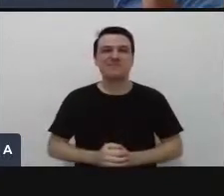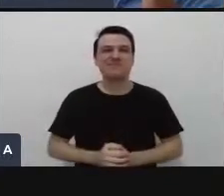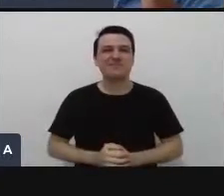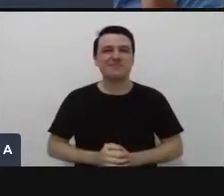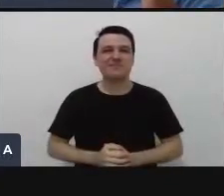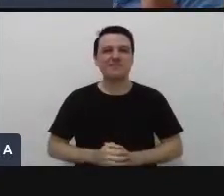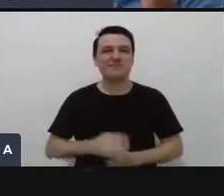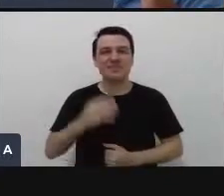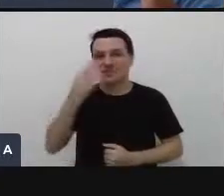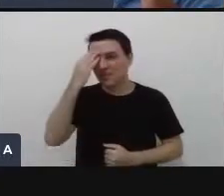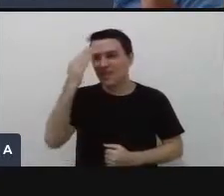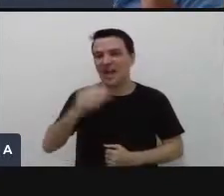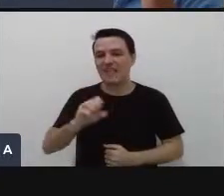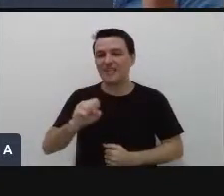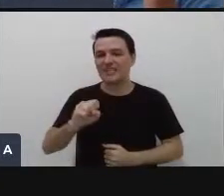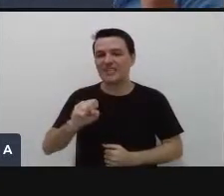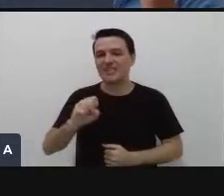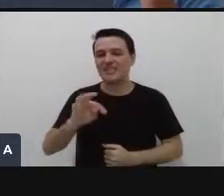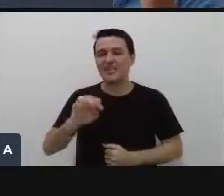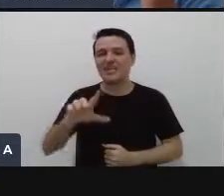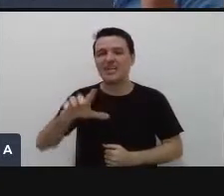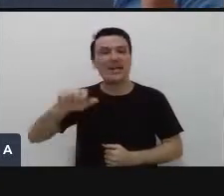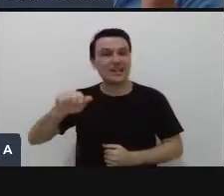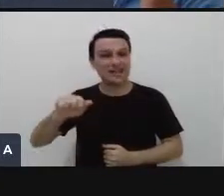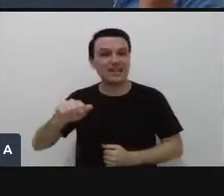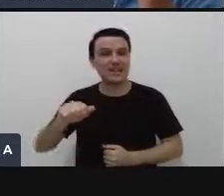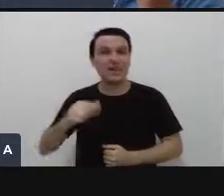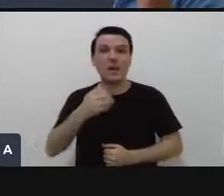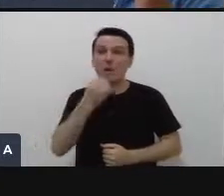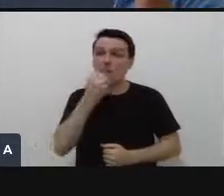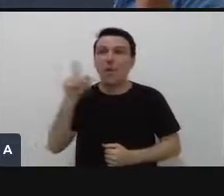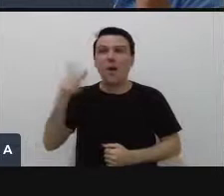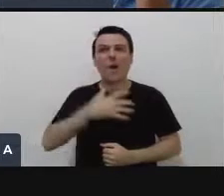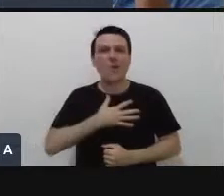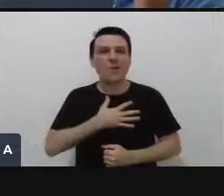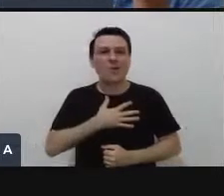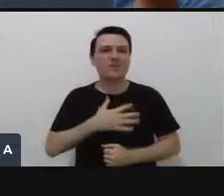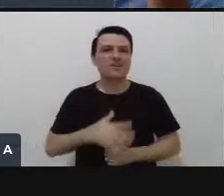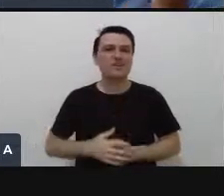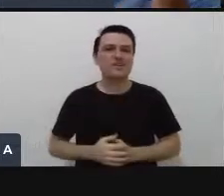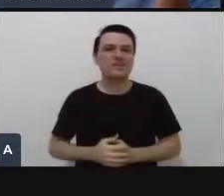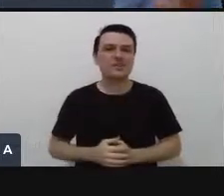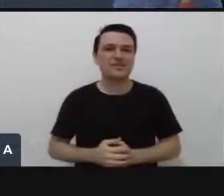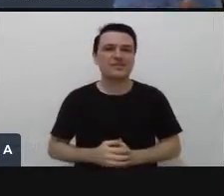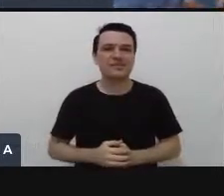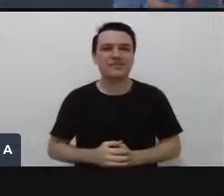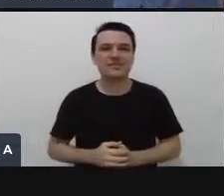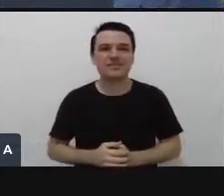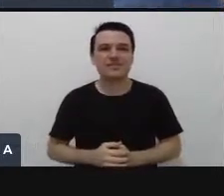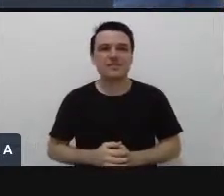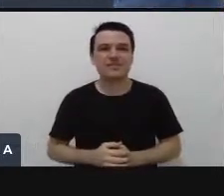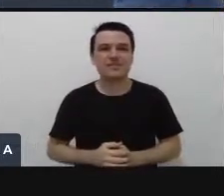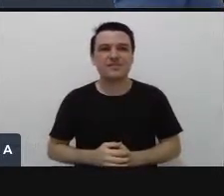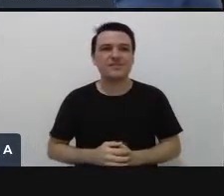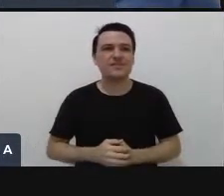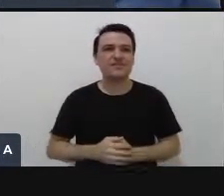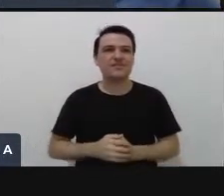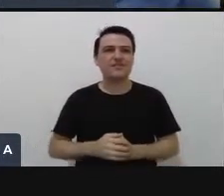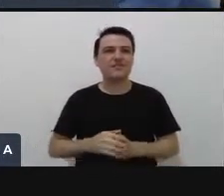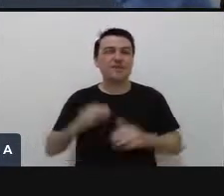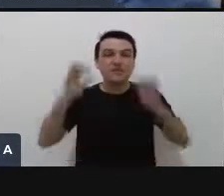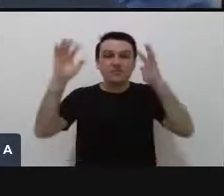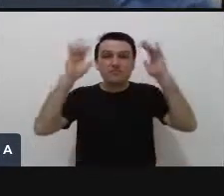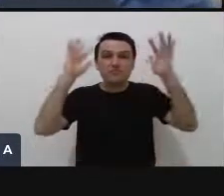valeu Estela obrigado pelo que bom que você gostou se a gente conseguiu refletir um pouquinho sobre